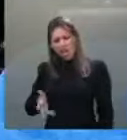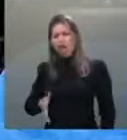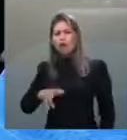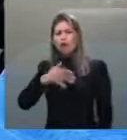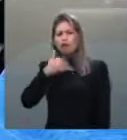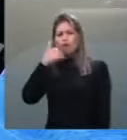Obrigado, senador.